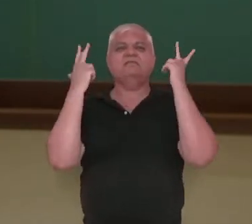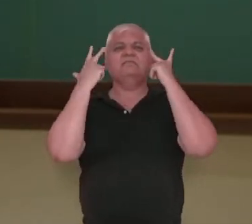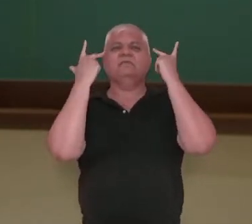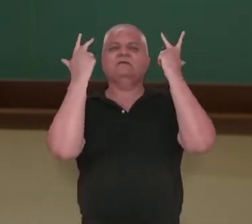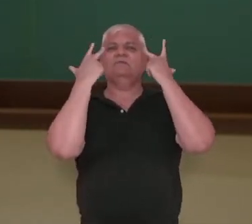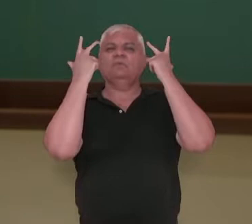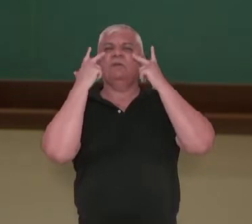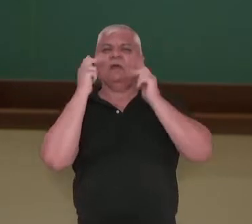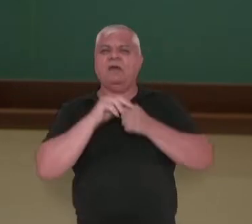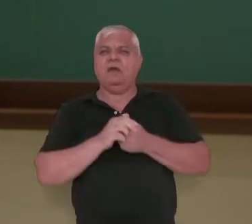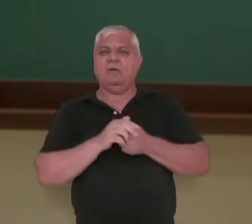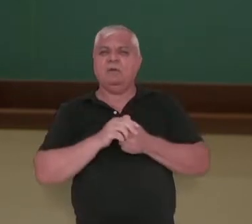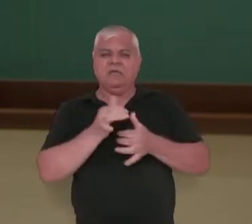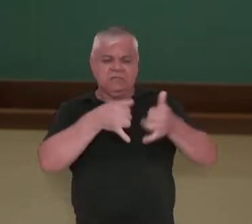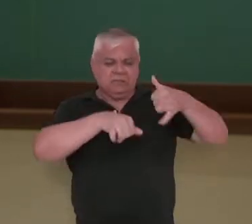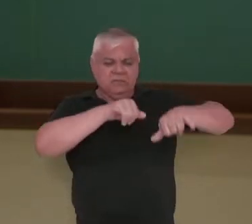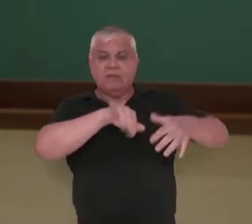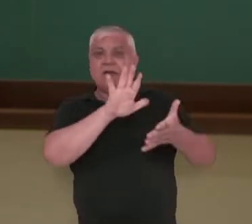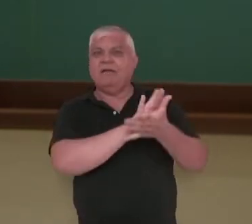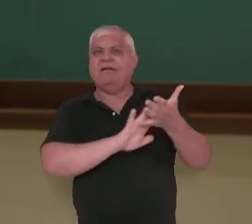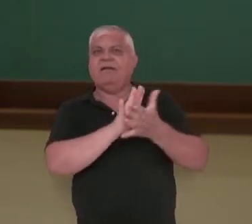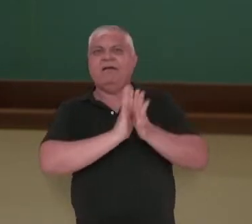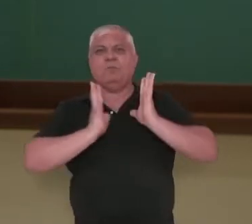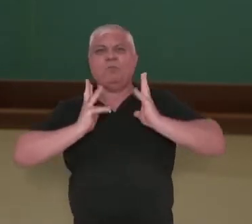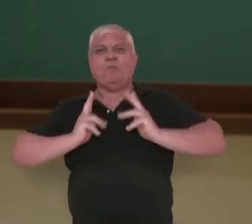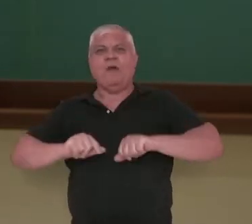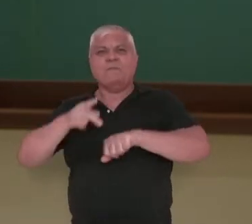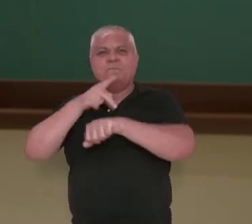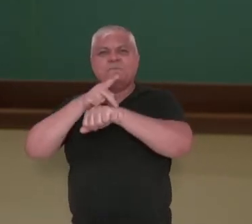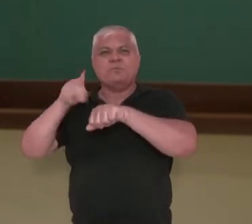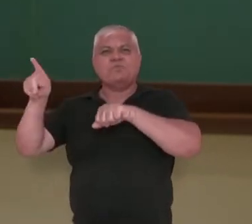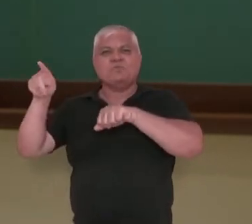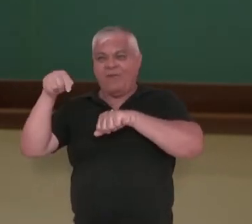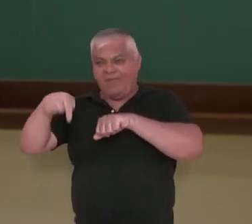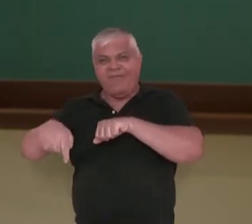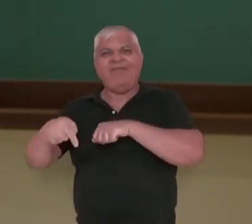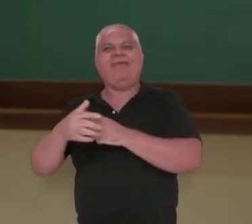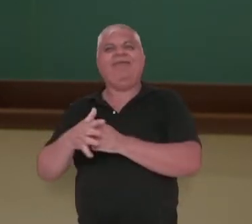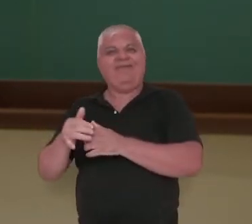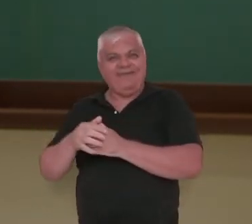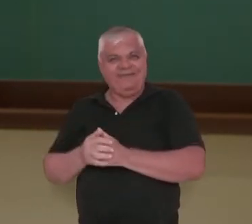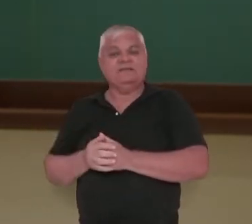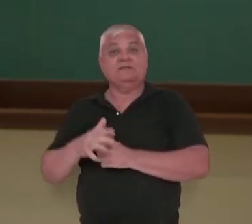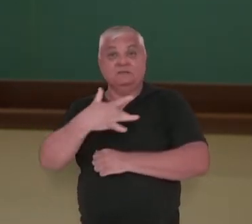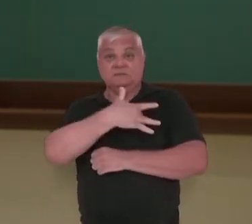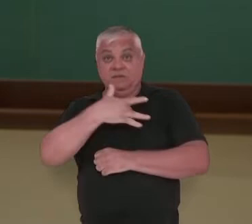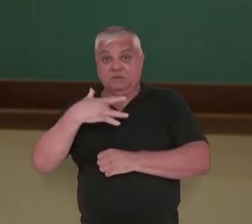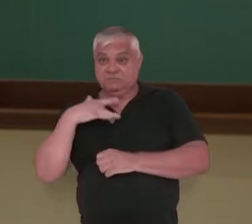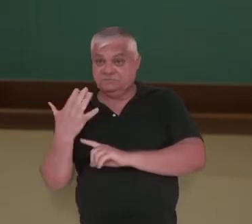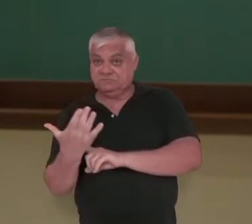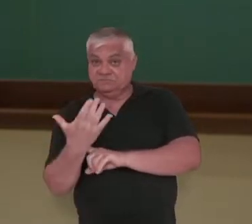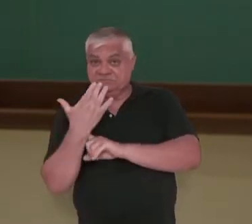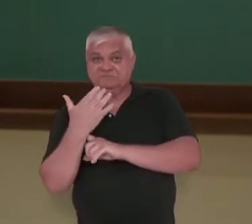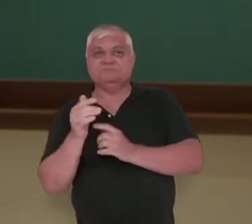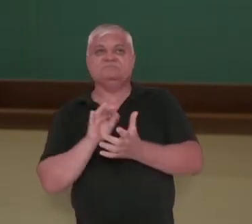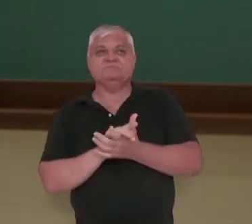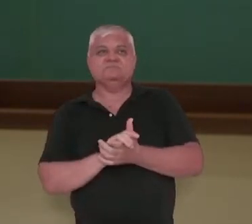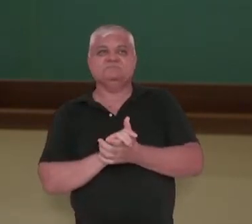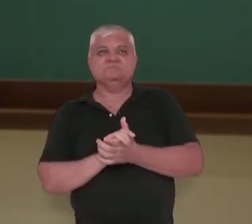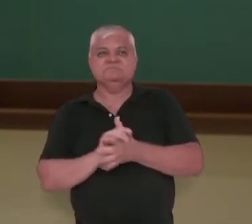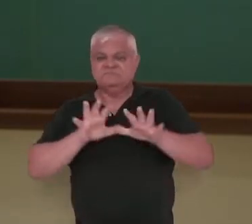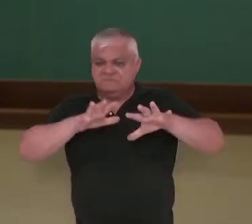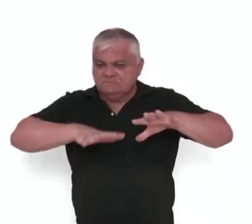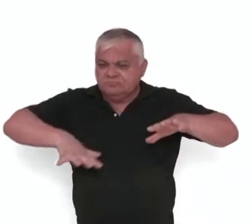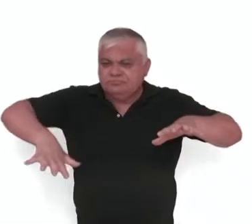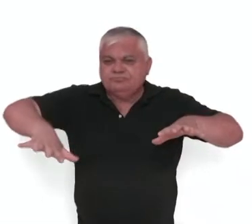conservantes, que a gente pode fazer o uso. São as bactérias que são benéficas para a saúde humana. Monera, o reino monera na